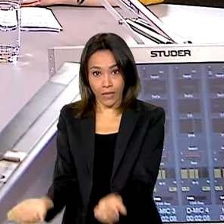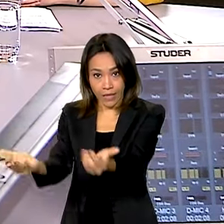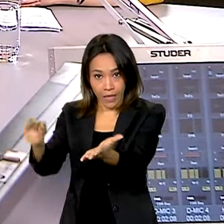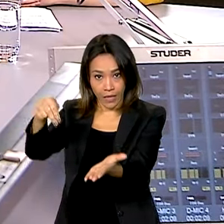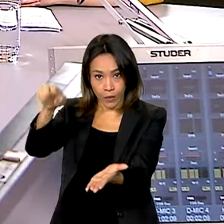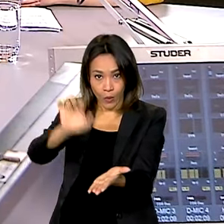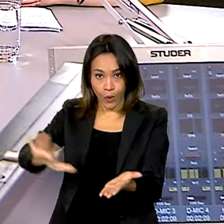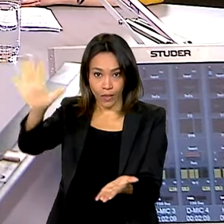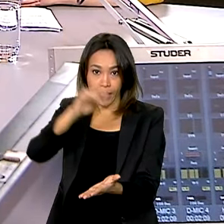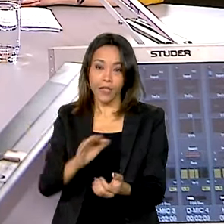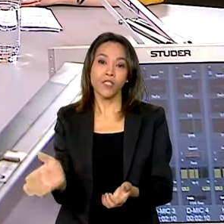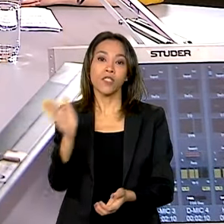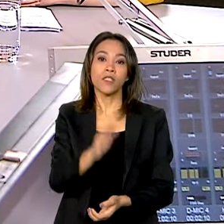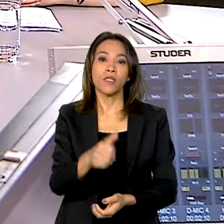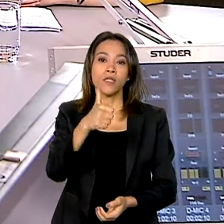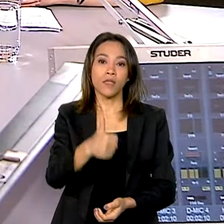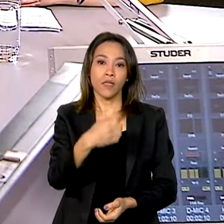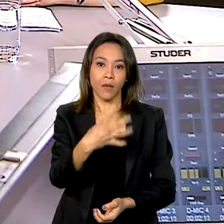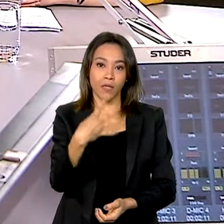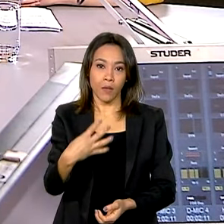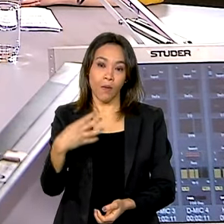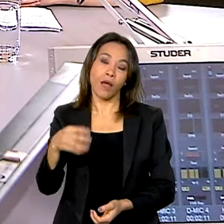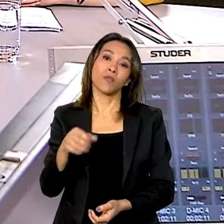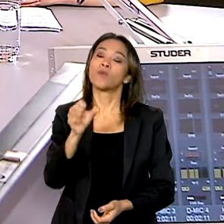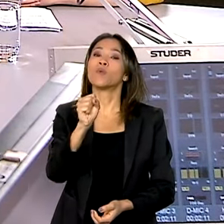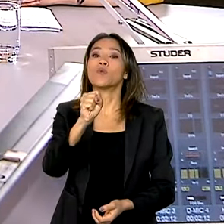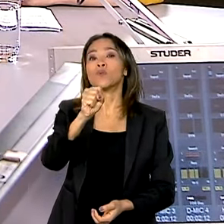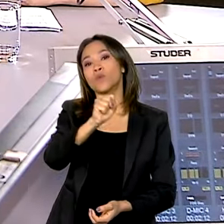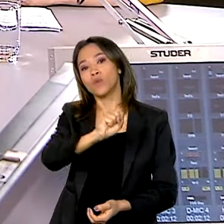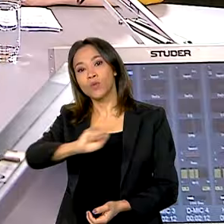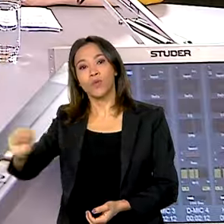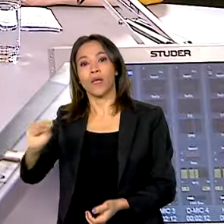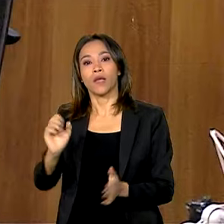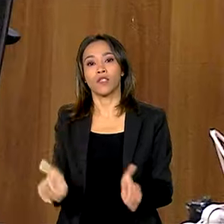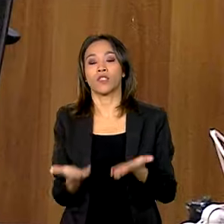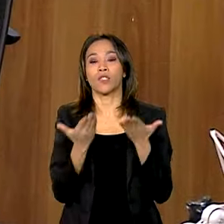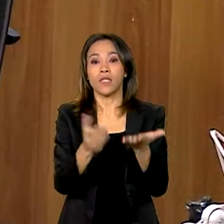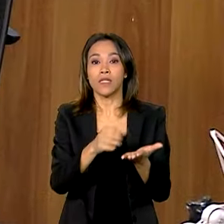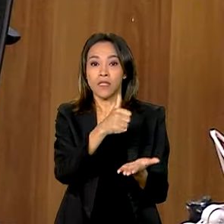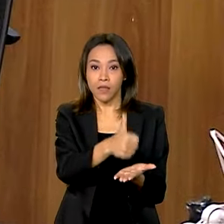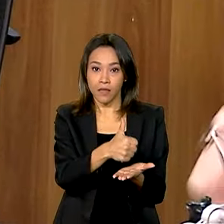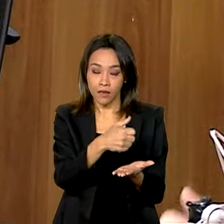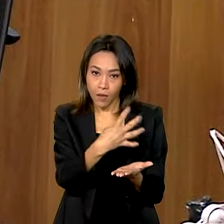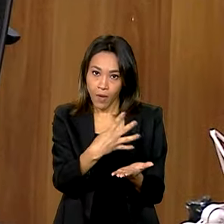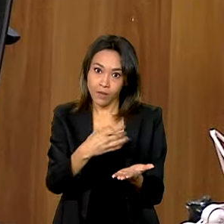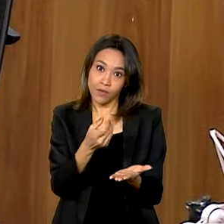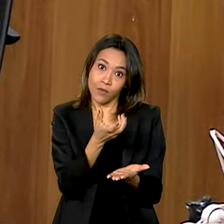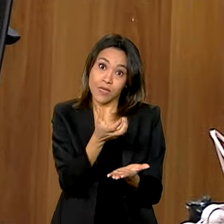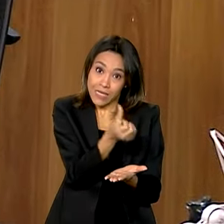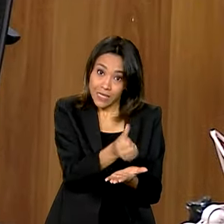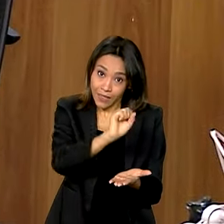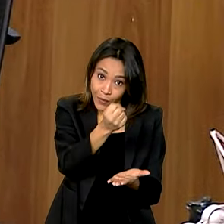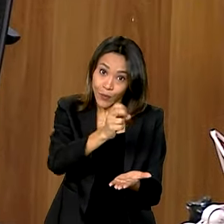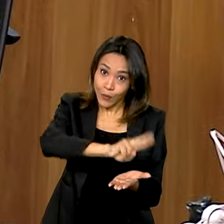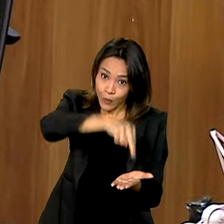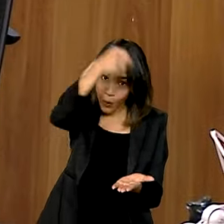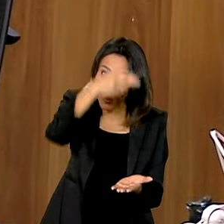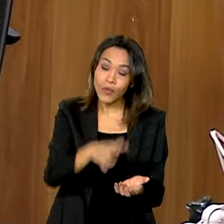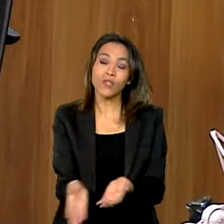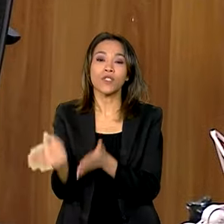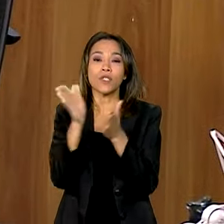144 na região Sudeste, 104 na região Sul, 68 na região Norte e